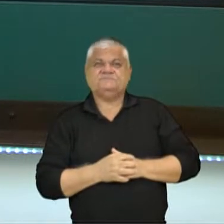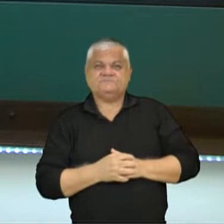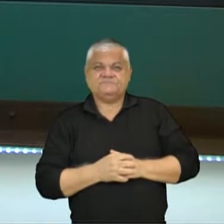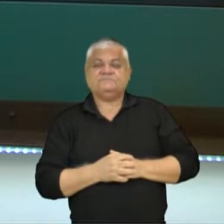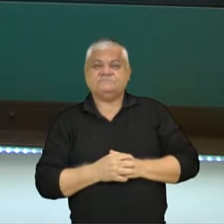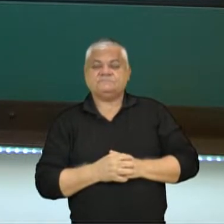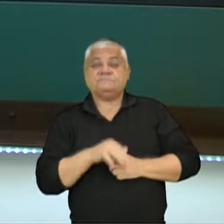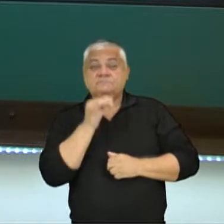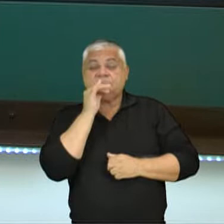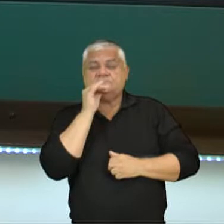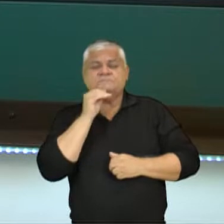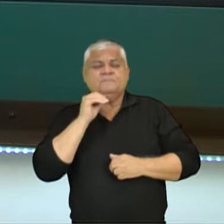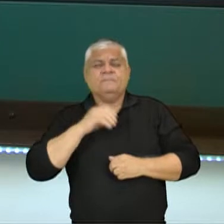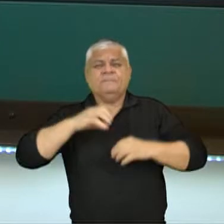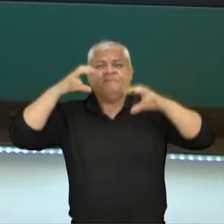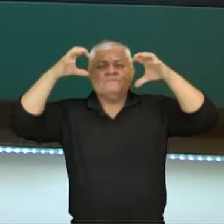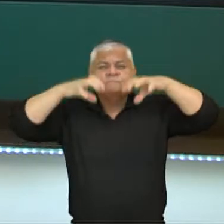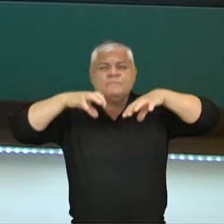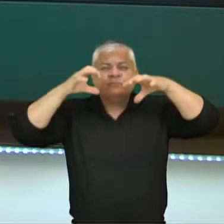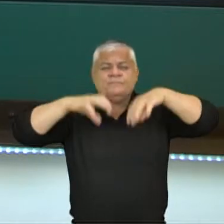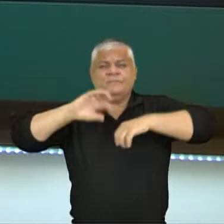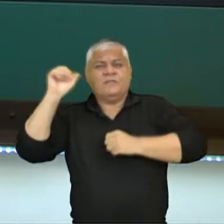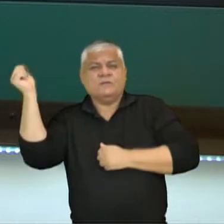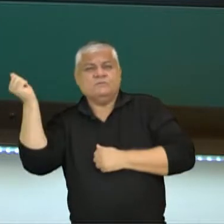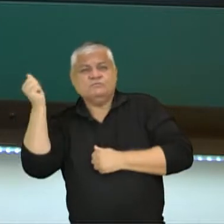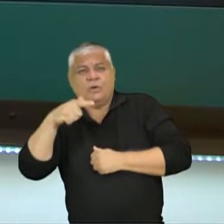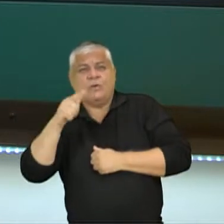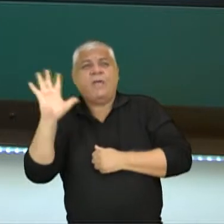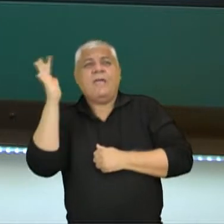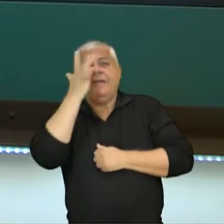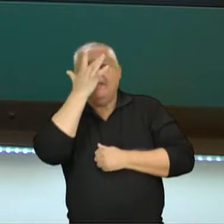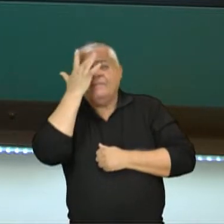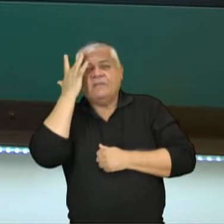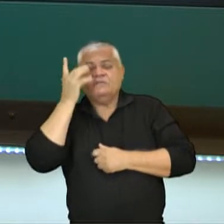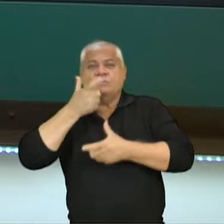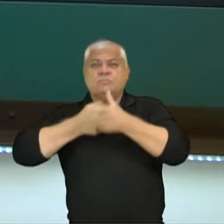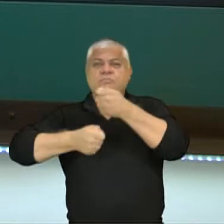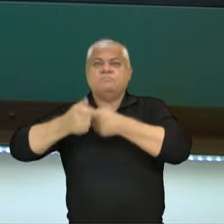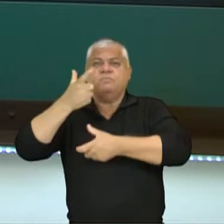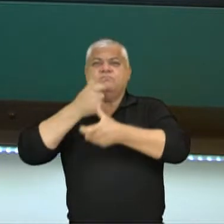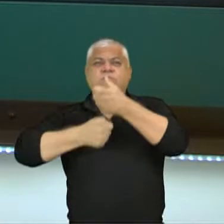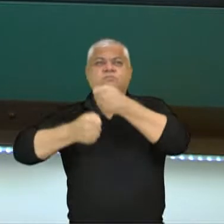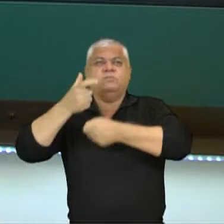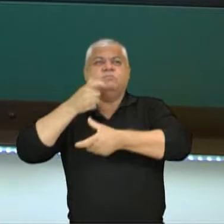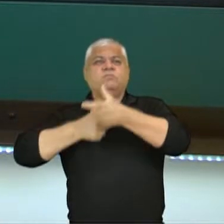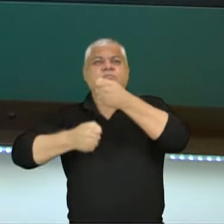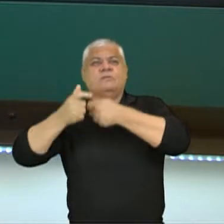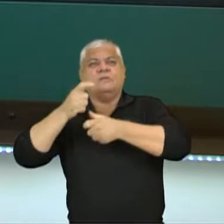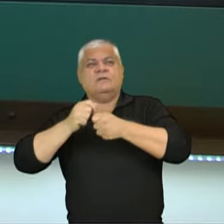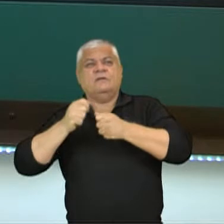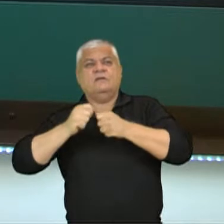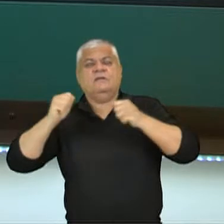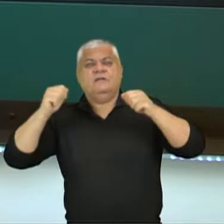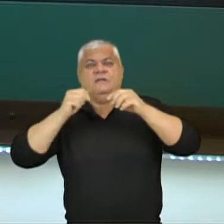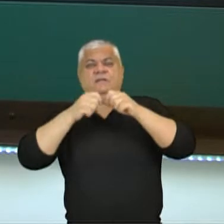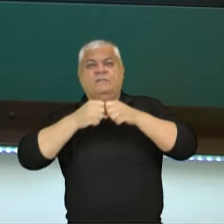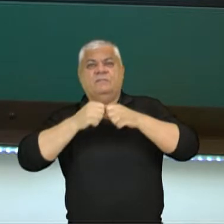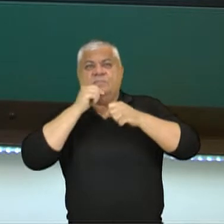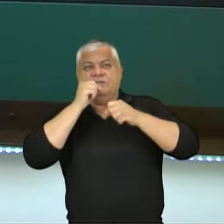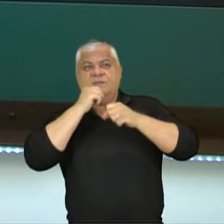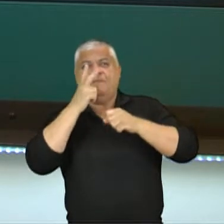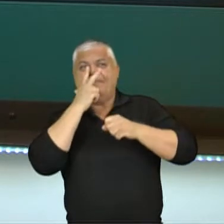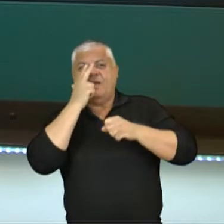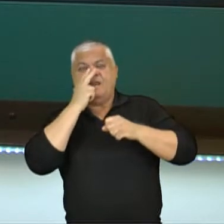Quando tem chuva, tem muito sol, várias pessoas, eles puxam suas roldanas e essas tiras, elas se esticam. Então,